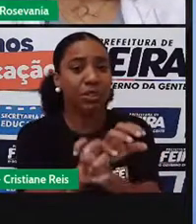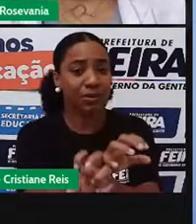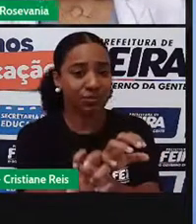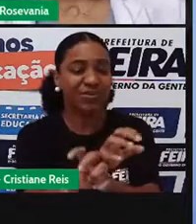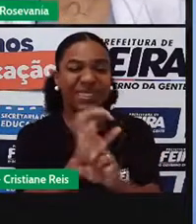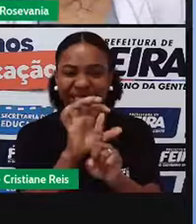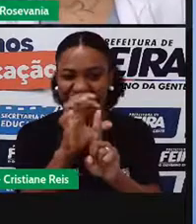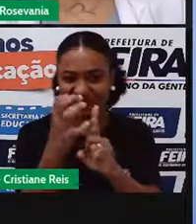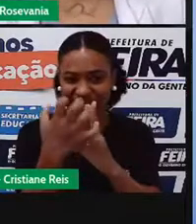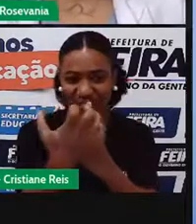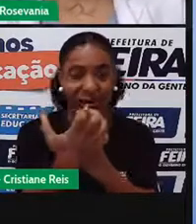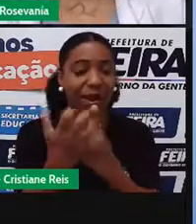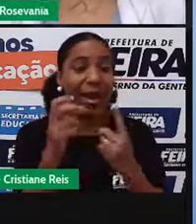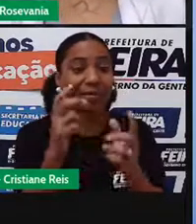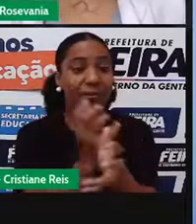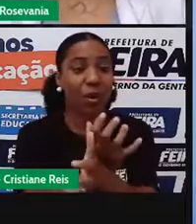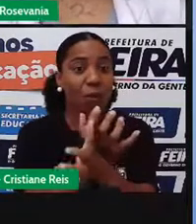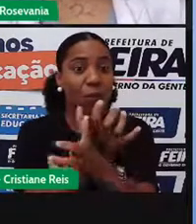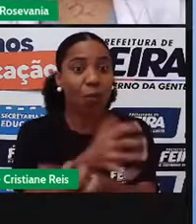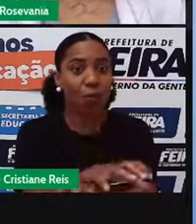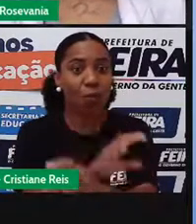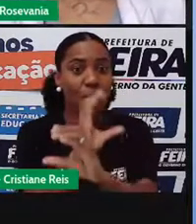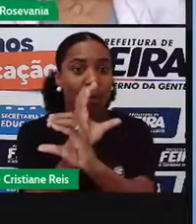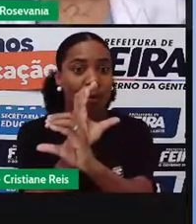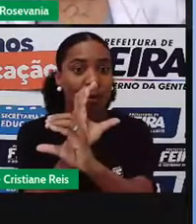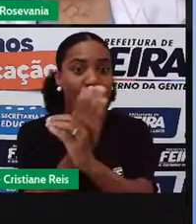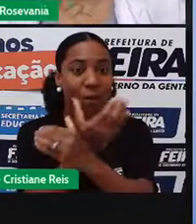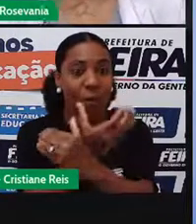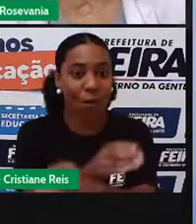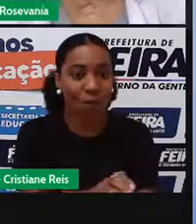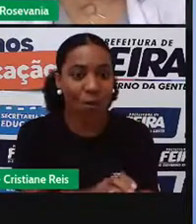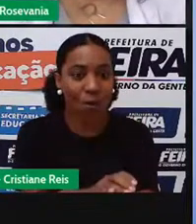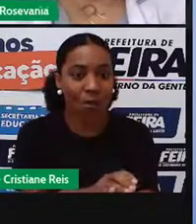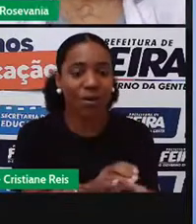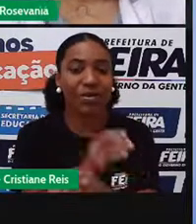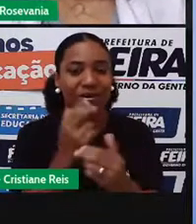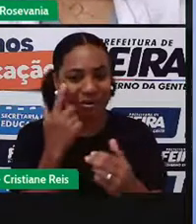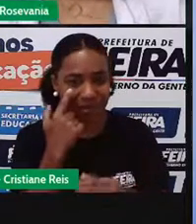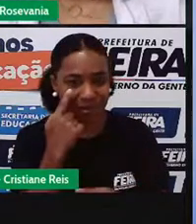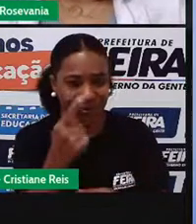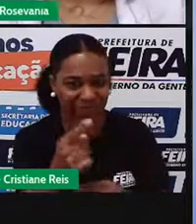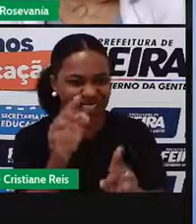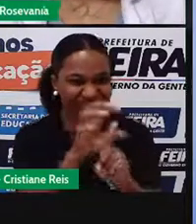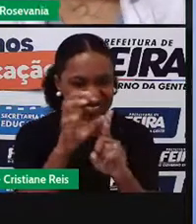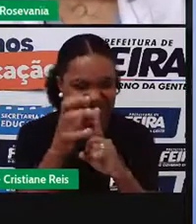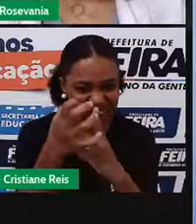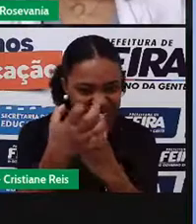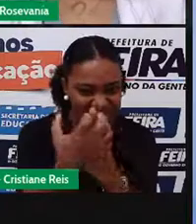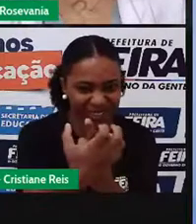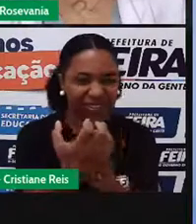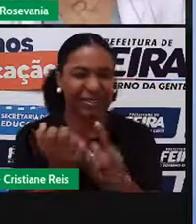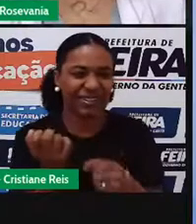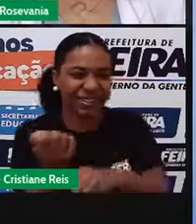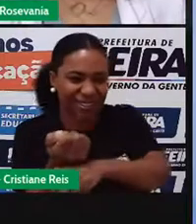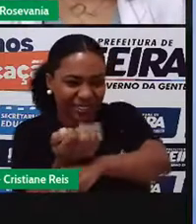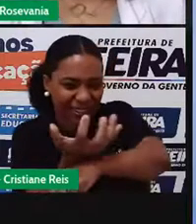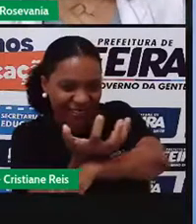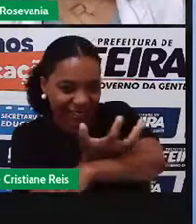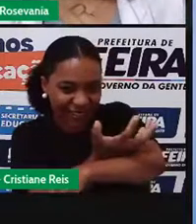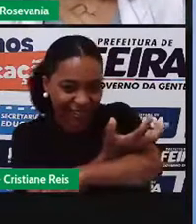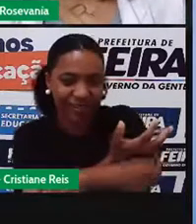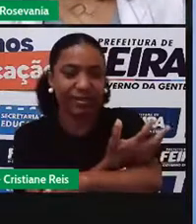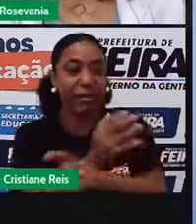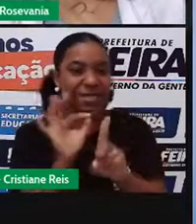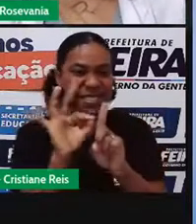de Caatinga. Aí eu percebo que tem o Chiquichique, o Faxeiro, o Mandacaru, o Gato, né, a gente tem